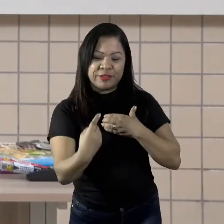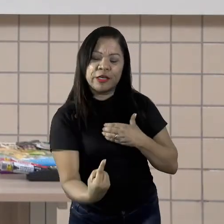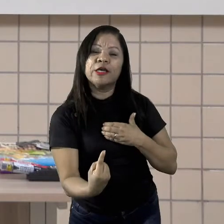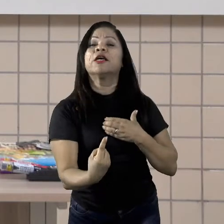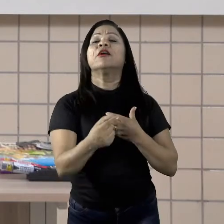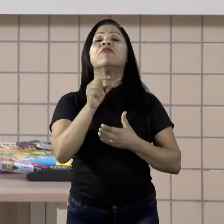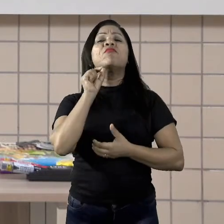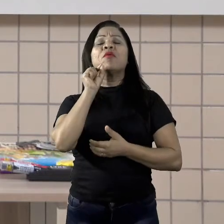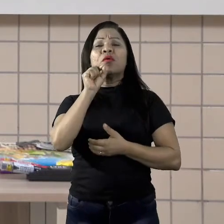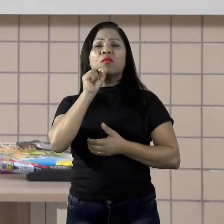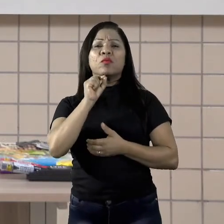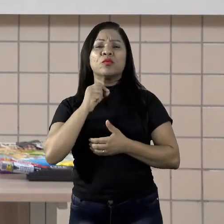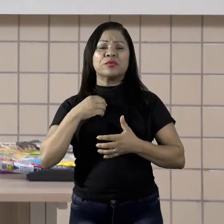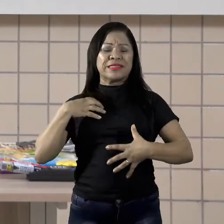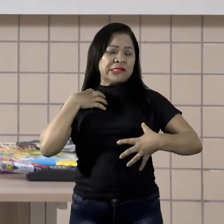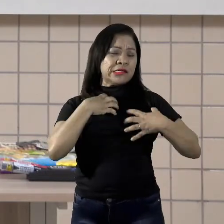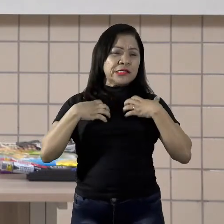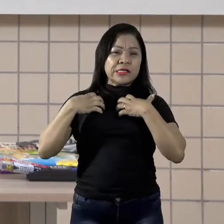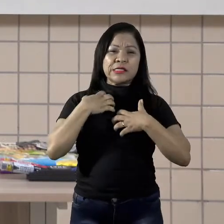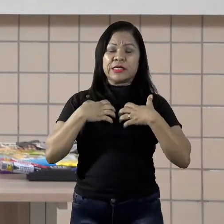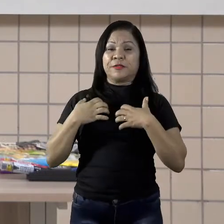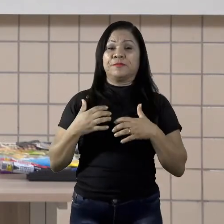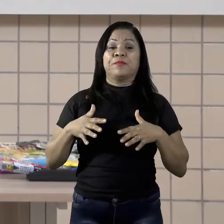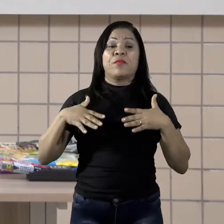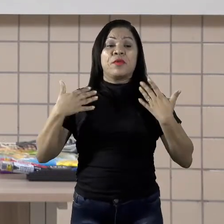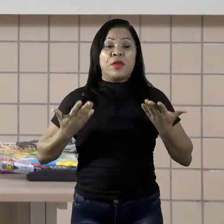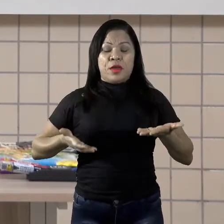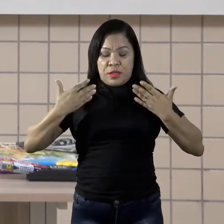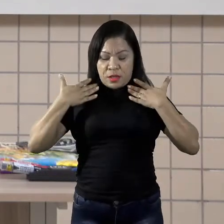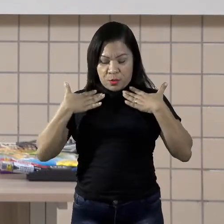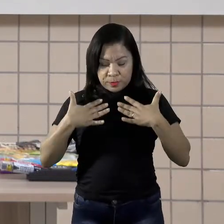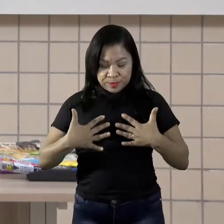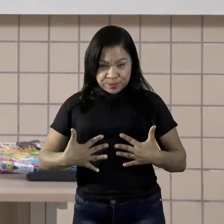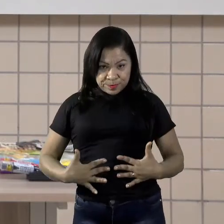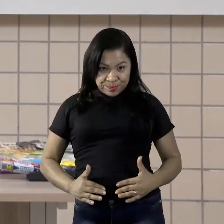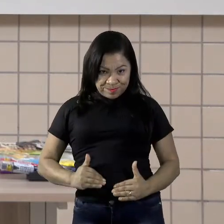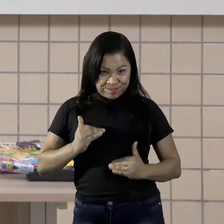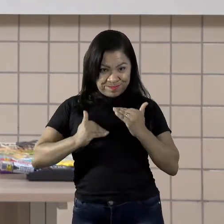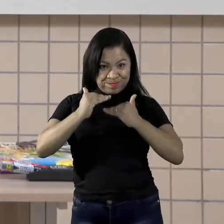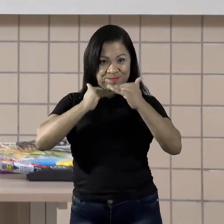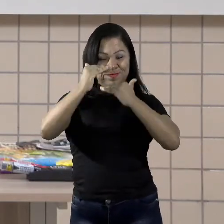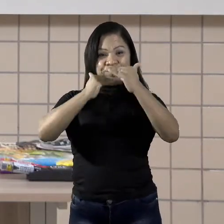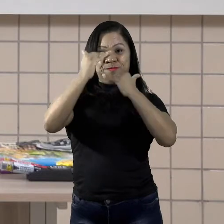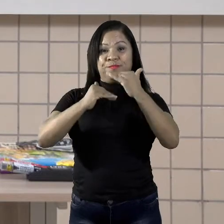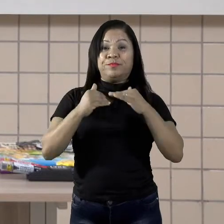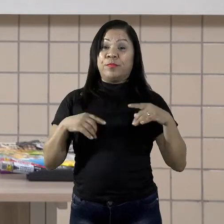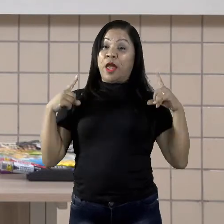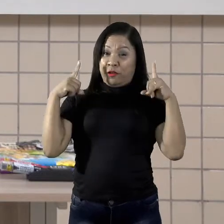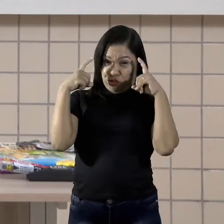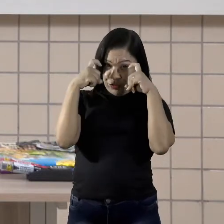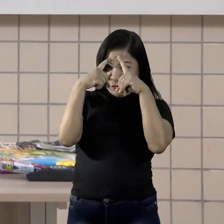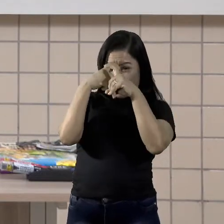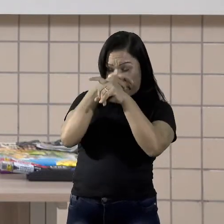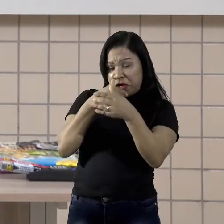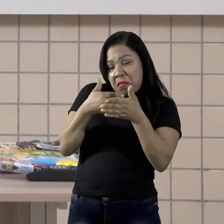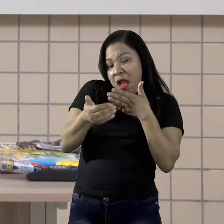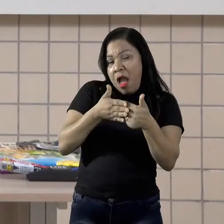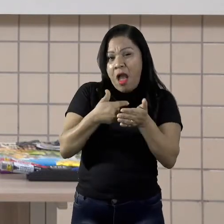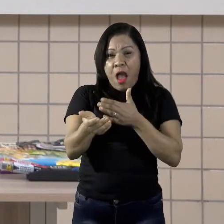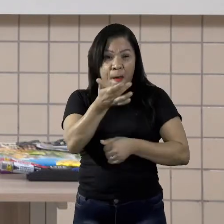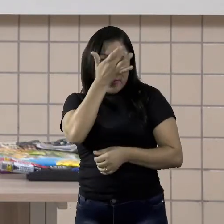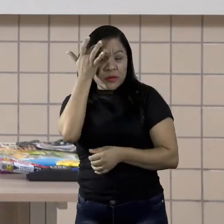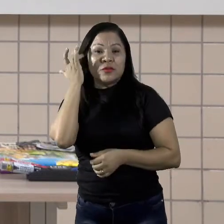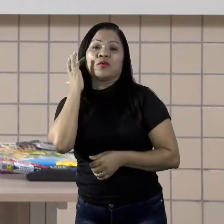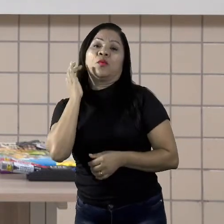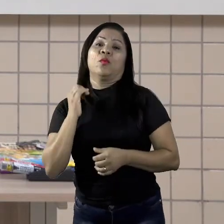a puberdade é um período crítico na vida de qualquer pessoa. A adolescência é a fase onde você